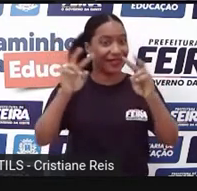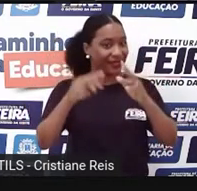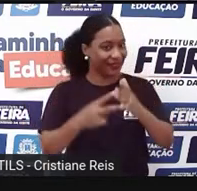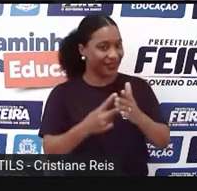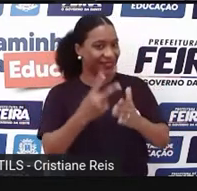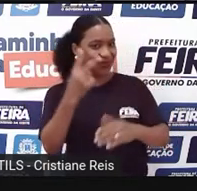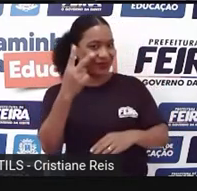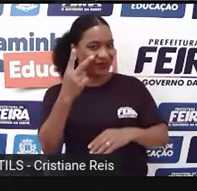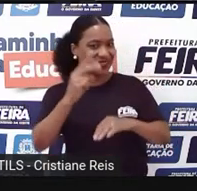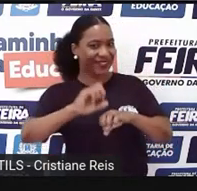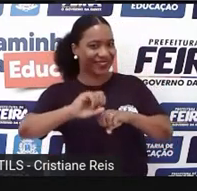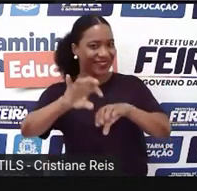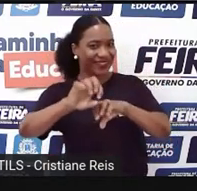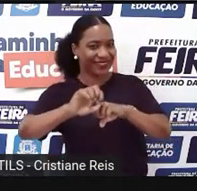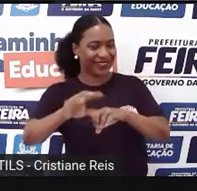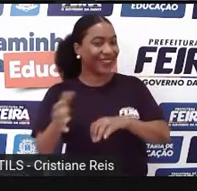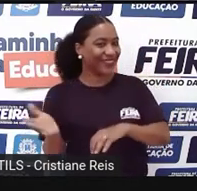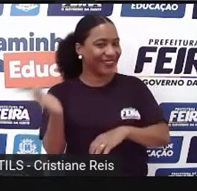Let's go!